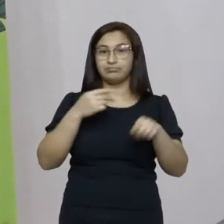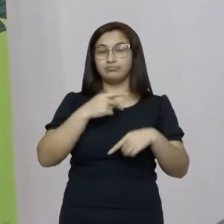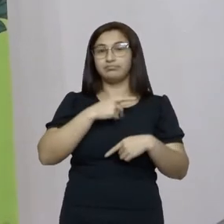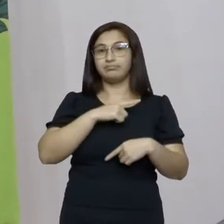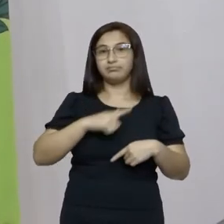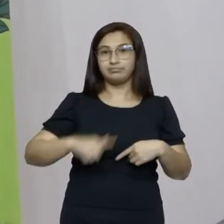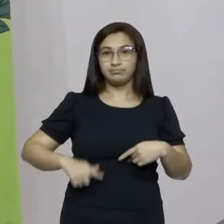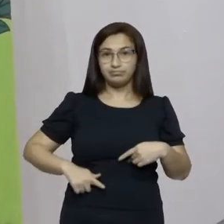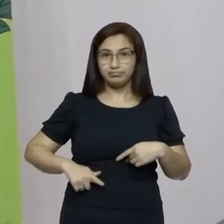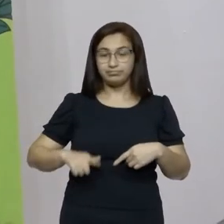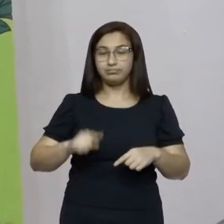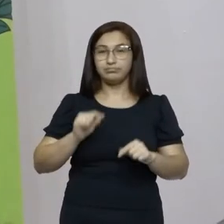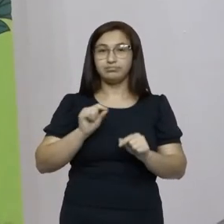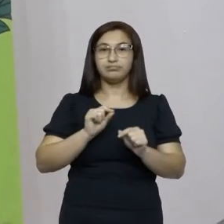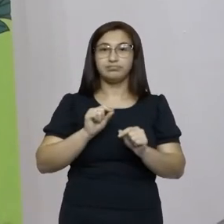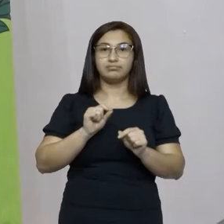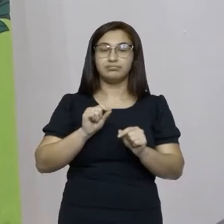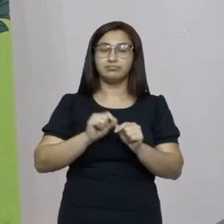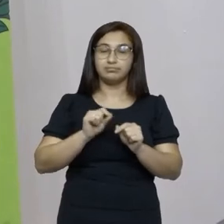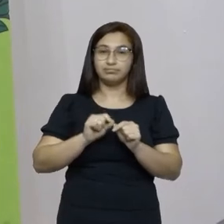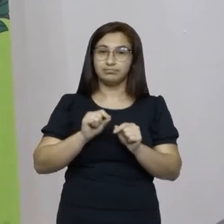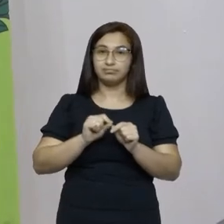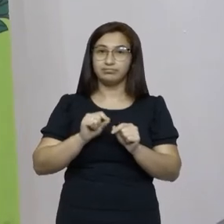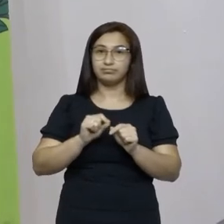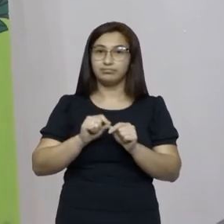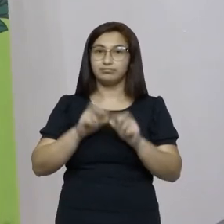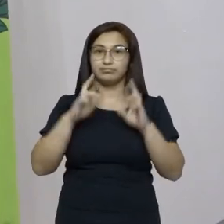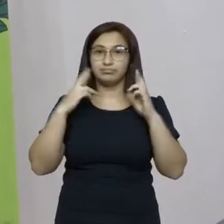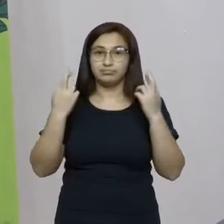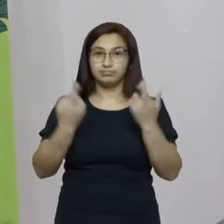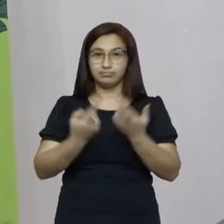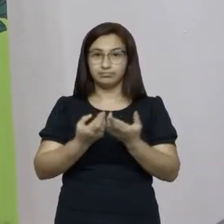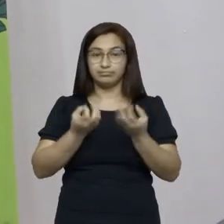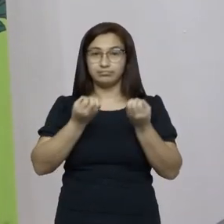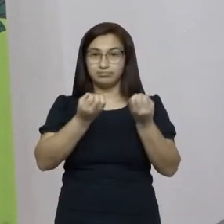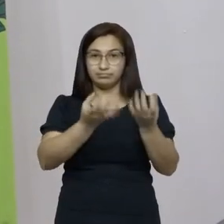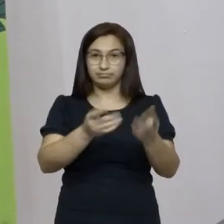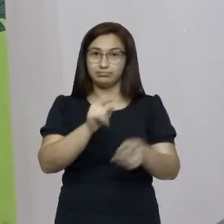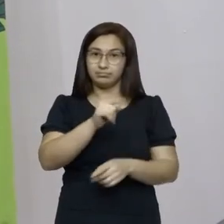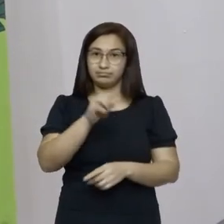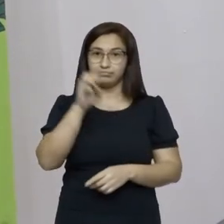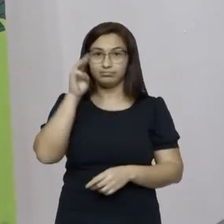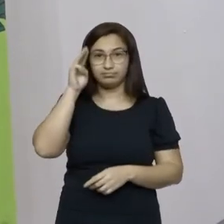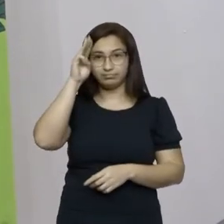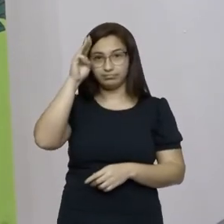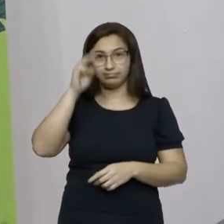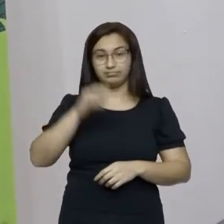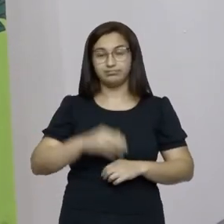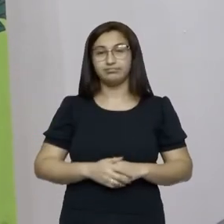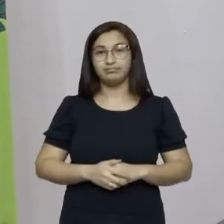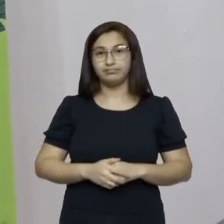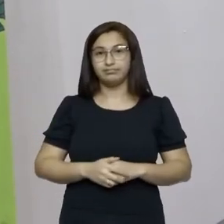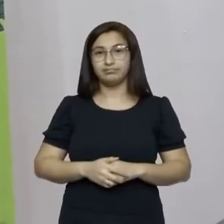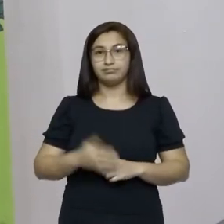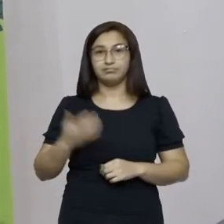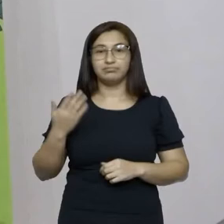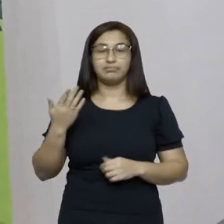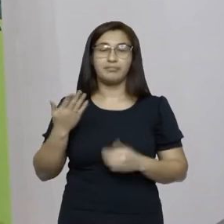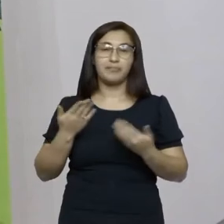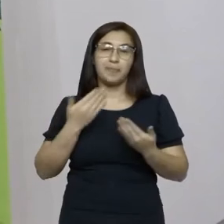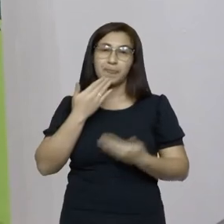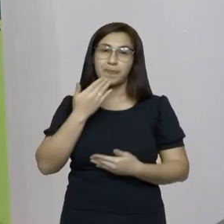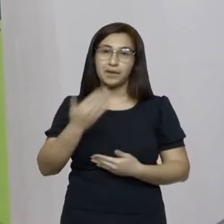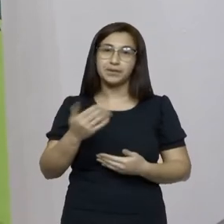tivemos na reunião eu entreguei ao governador Moisés nem empossado ainda o pedido para a